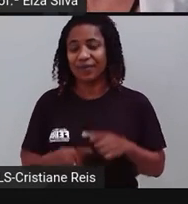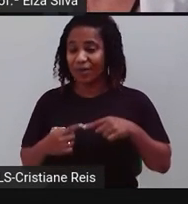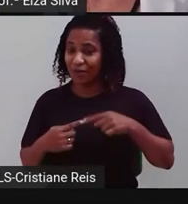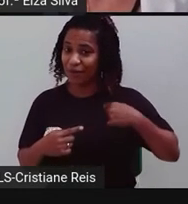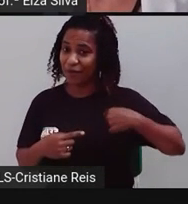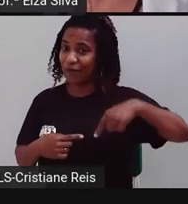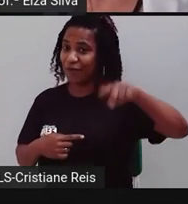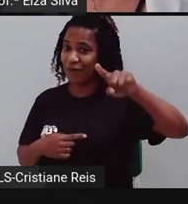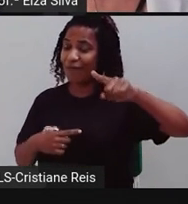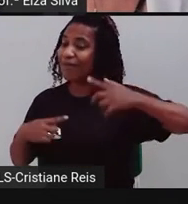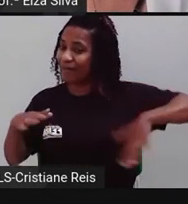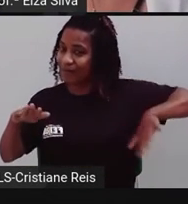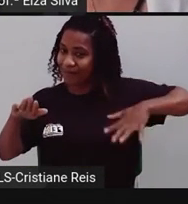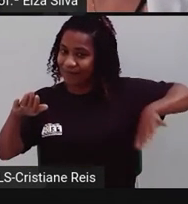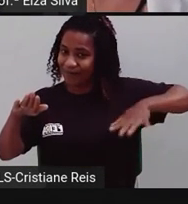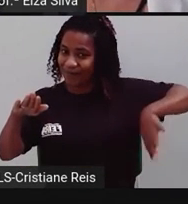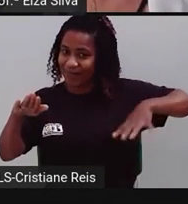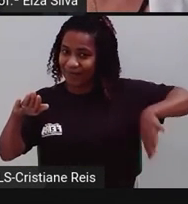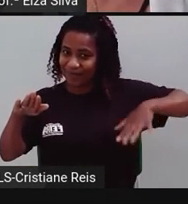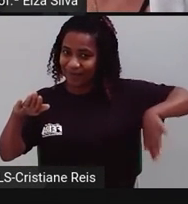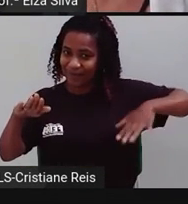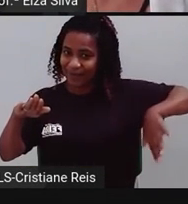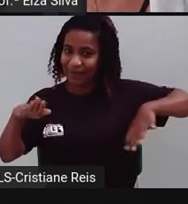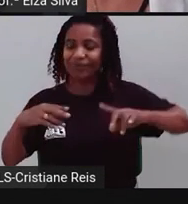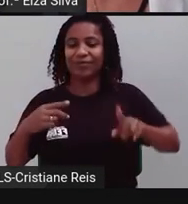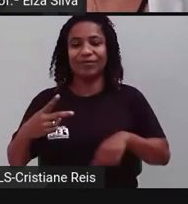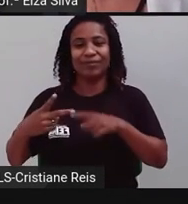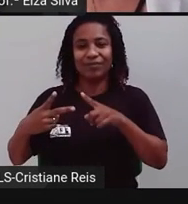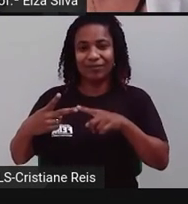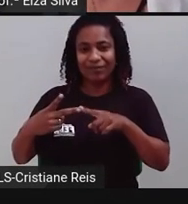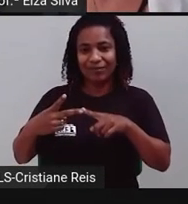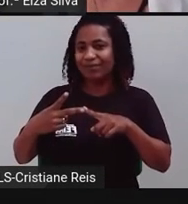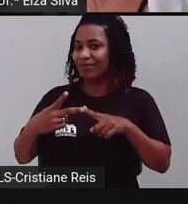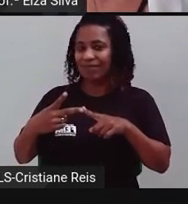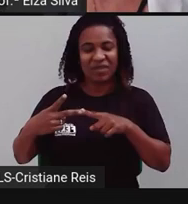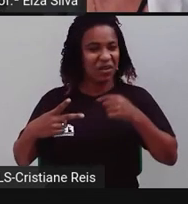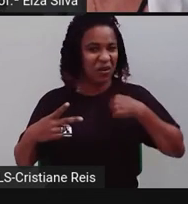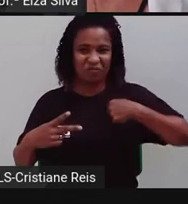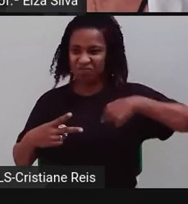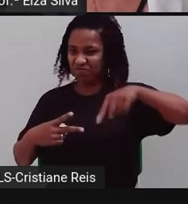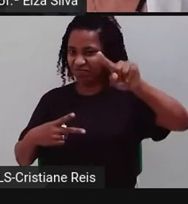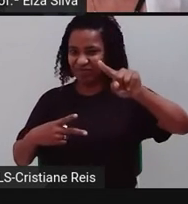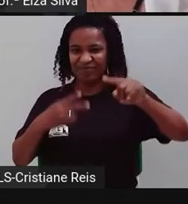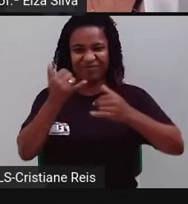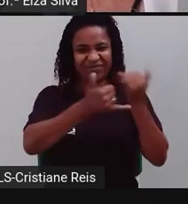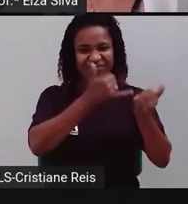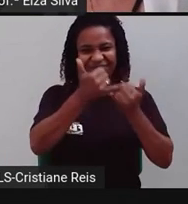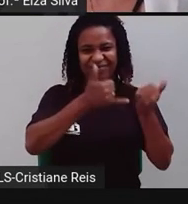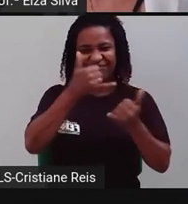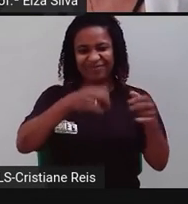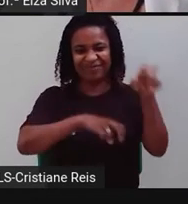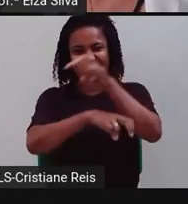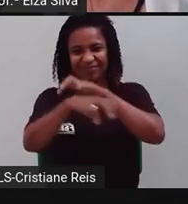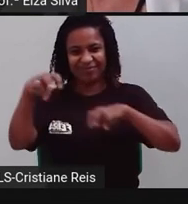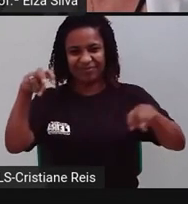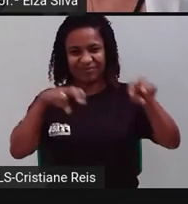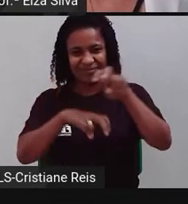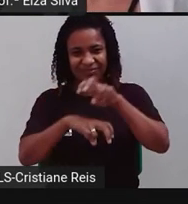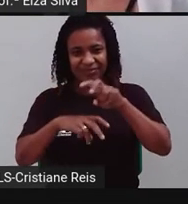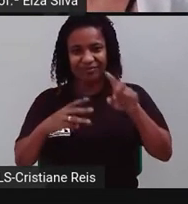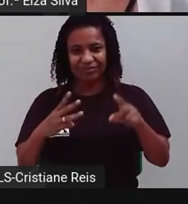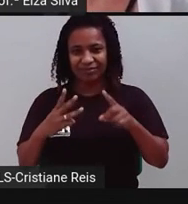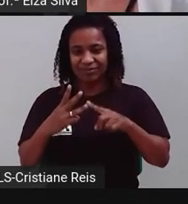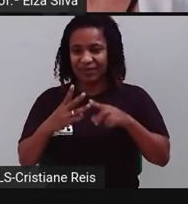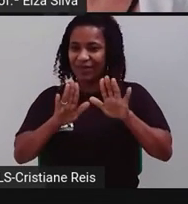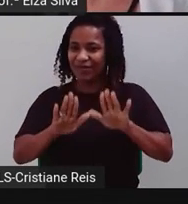a praia I am not going to the park Então eu não vou para o parque I am going to stay at home Eu